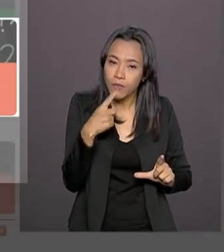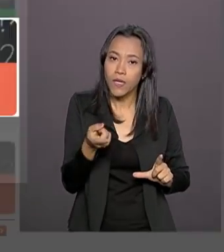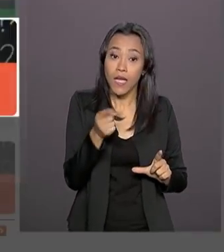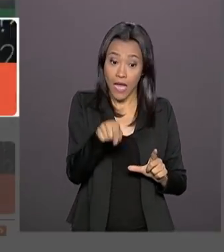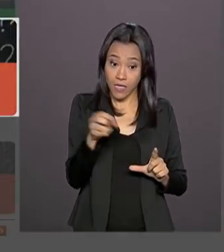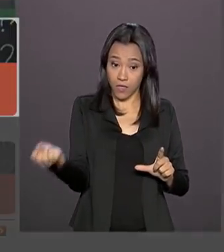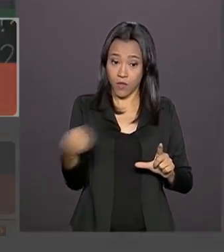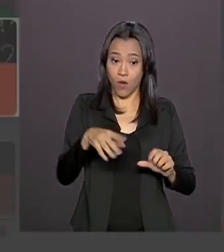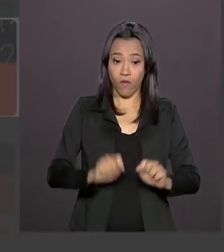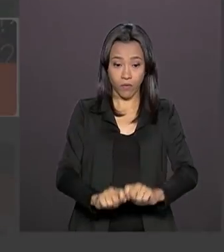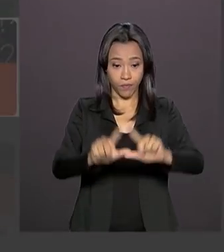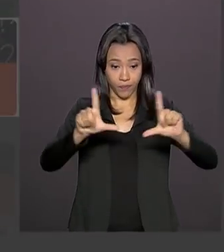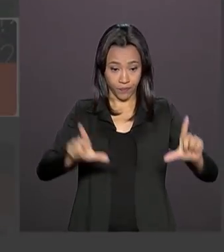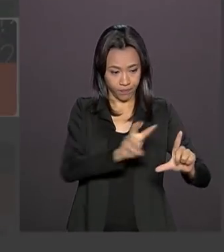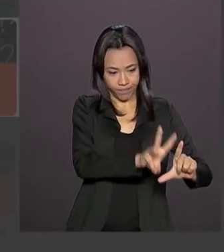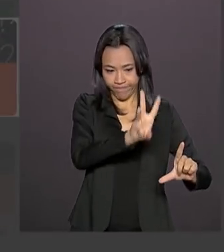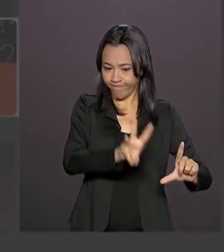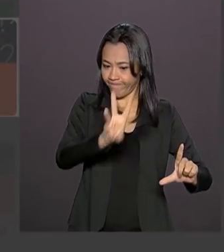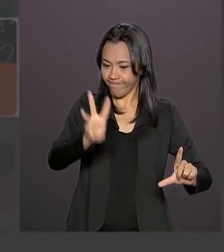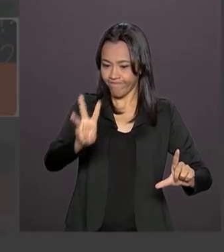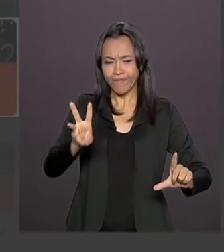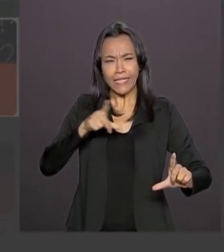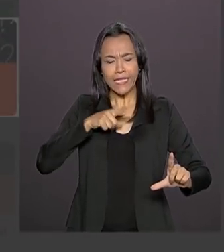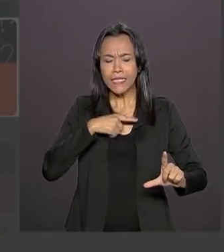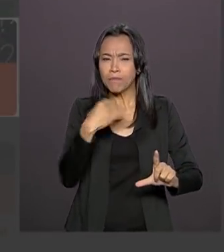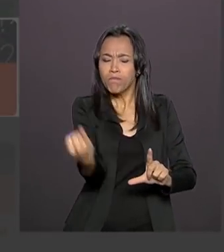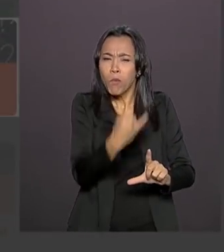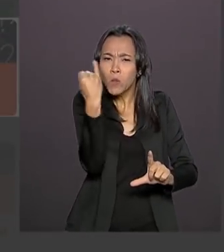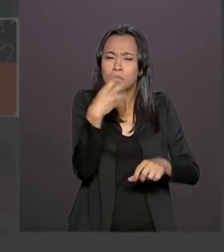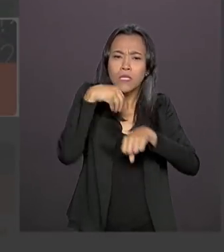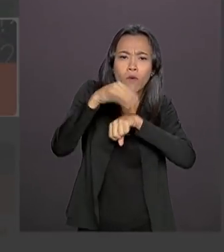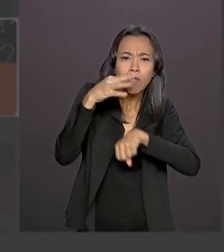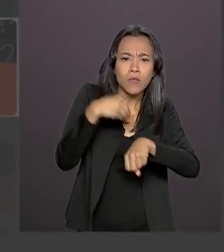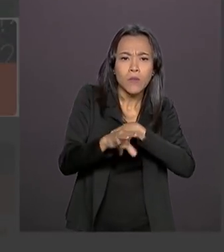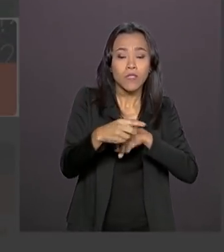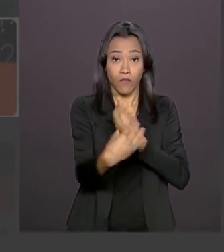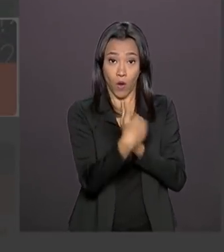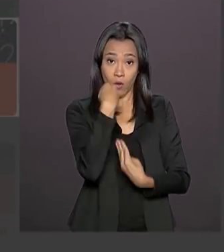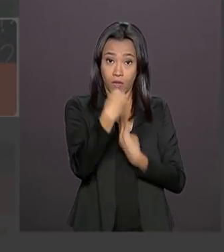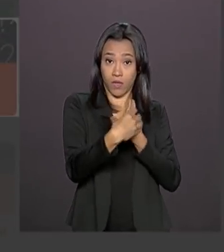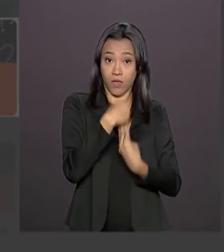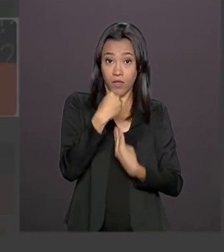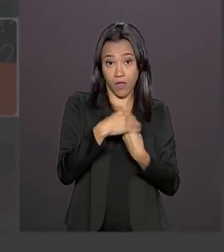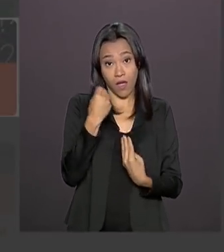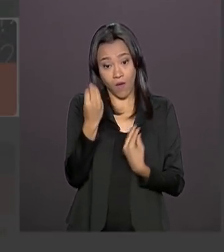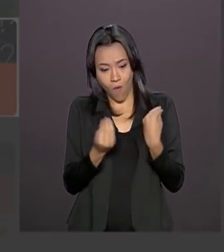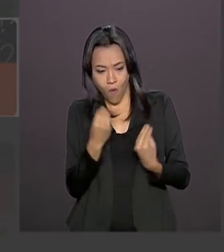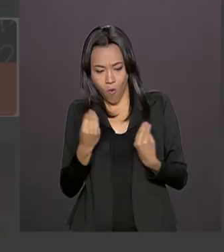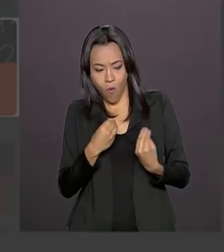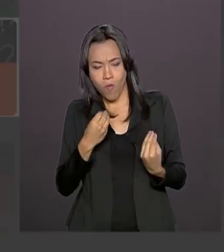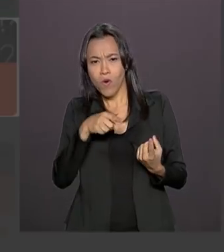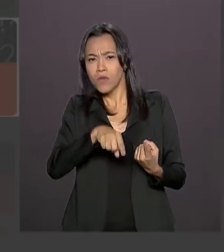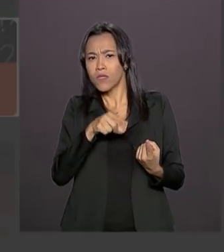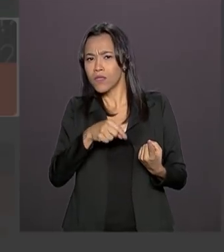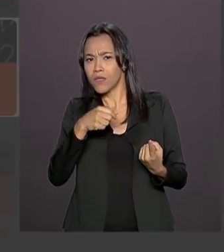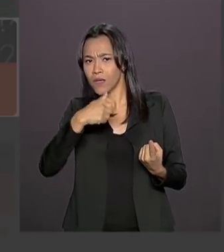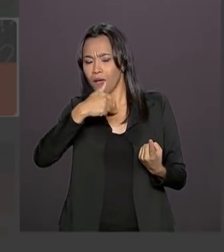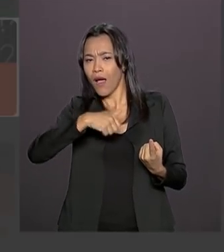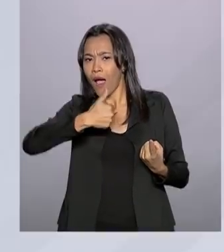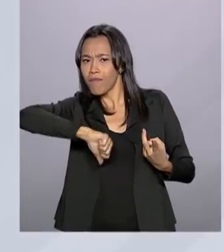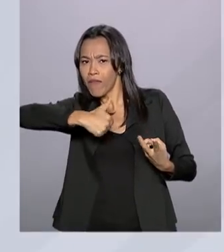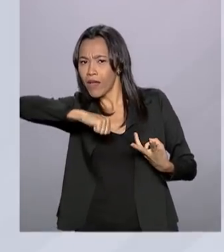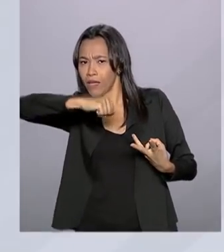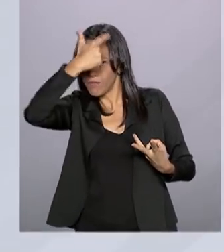nova plataforma digital fornece ainda dados importantes que auxiliam na análise da evolução da política migratória